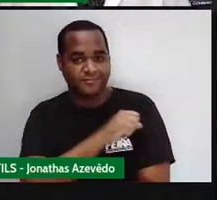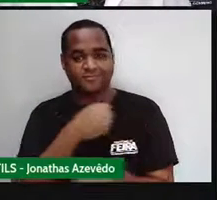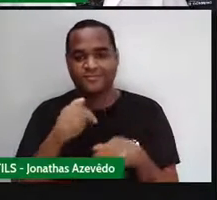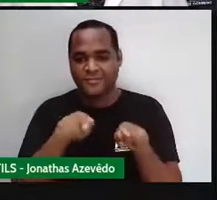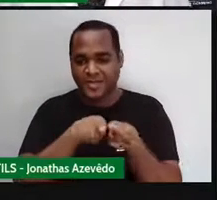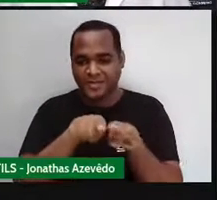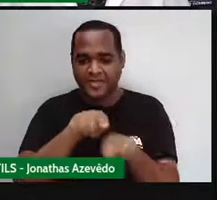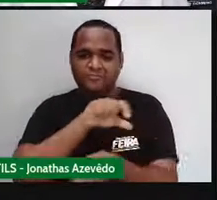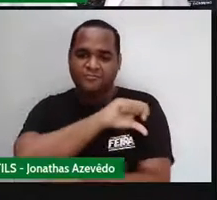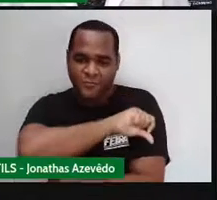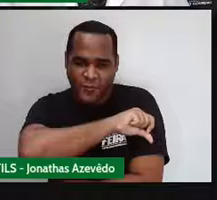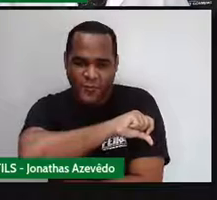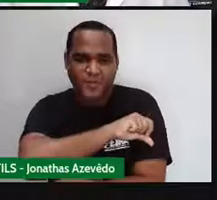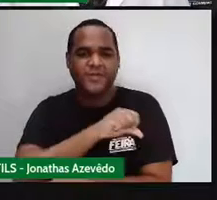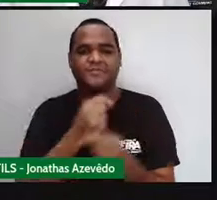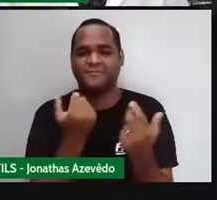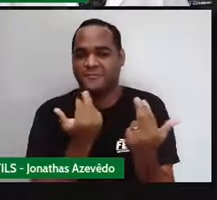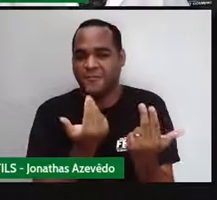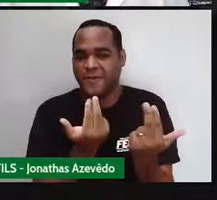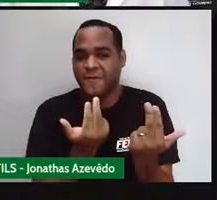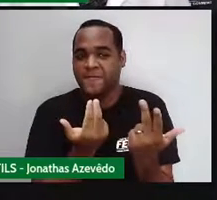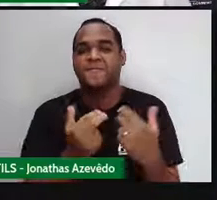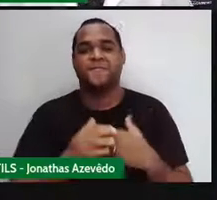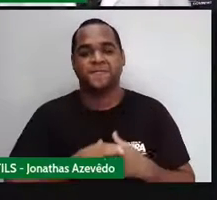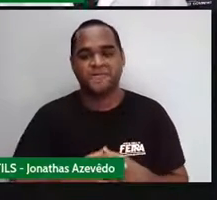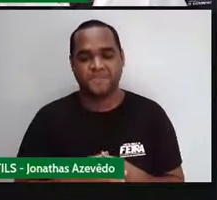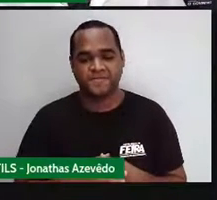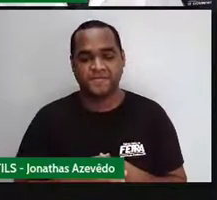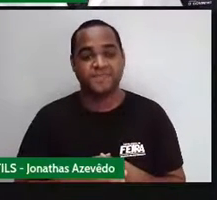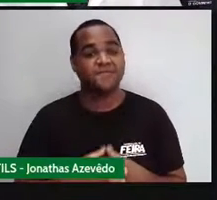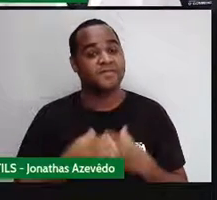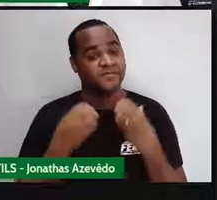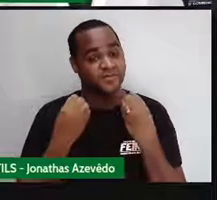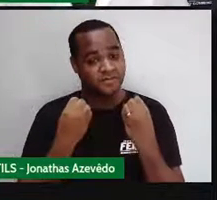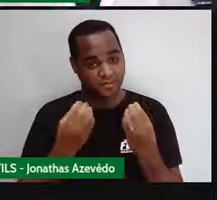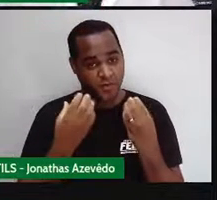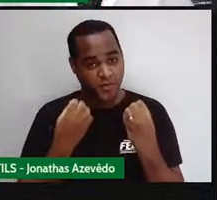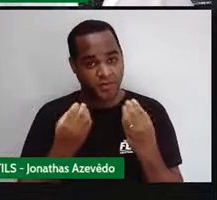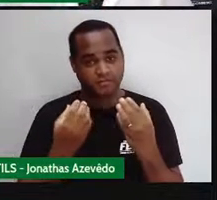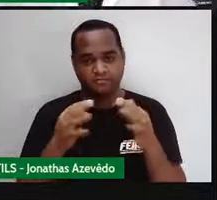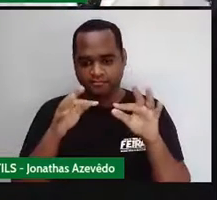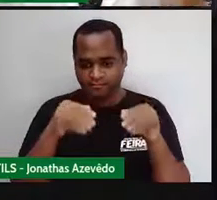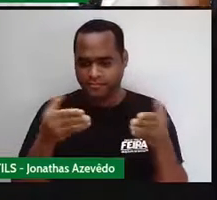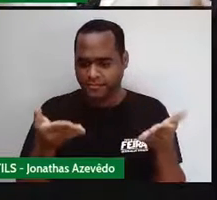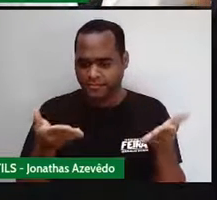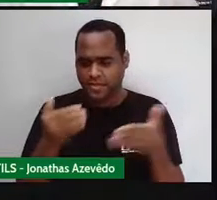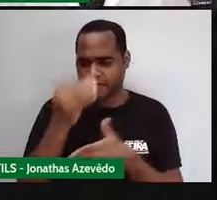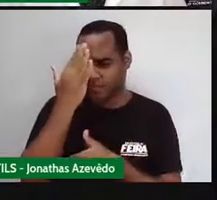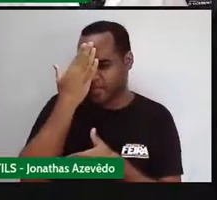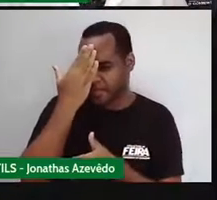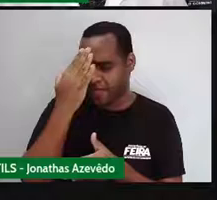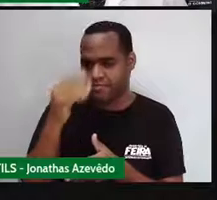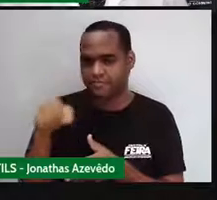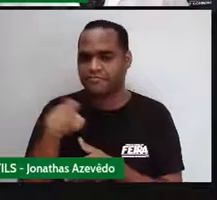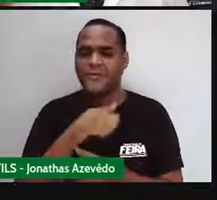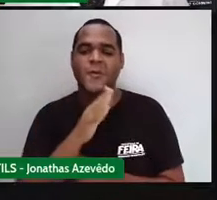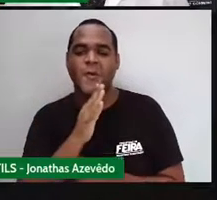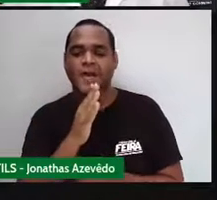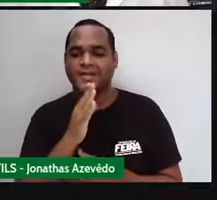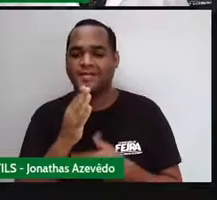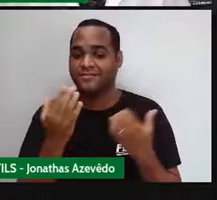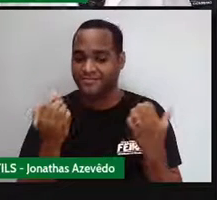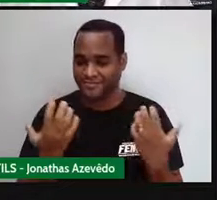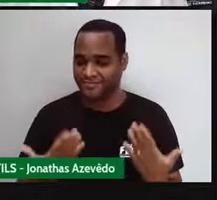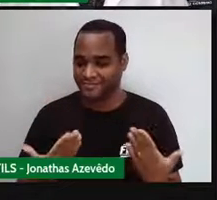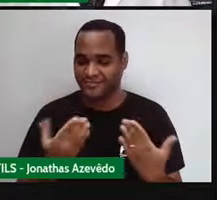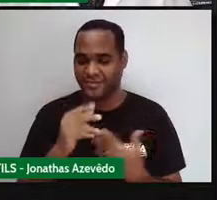do nono ano também, tá bom? Bom, até aqui a gente já sabe, você já me conhece, mas